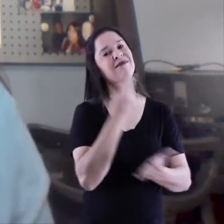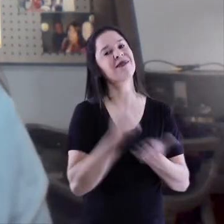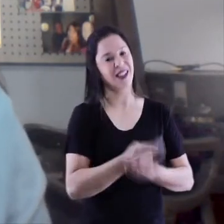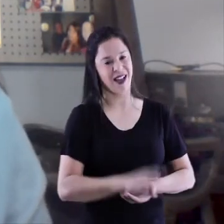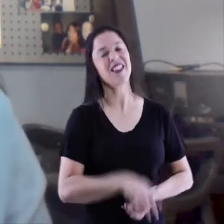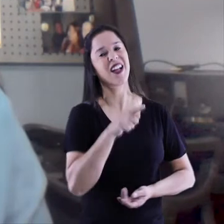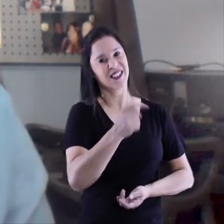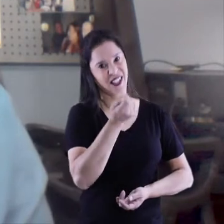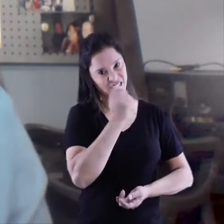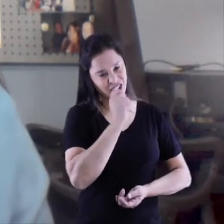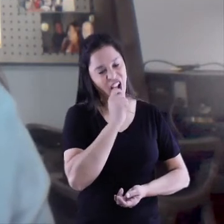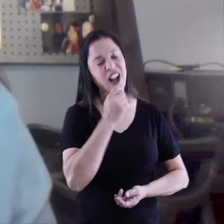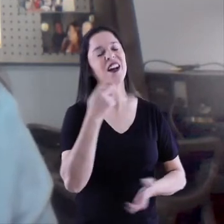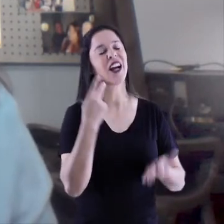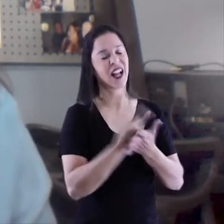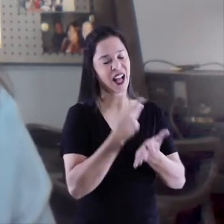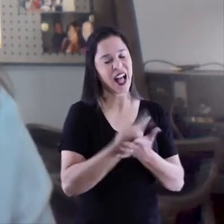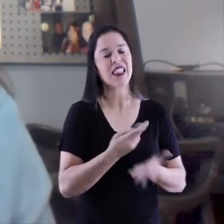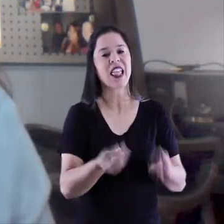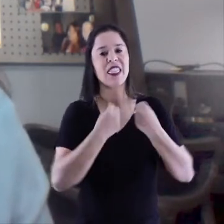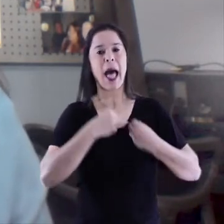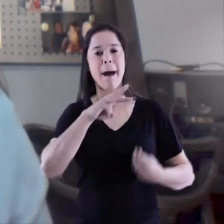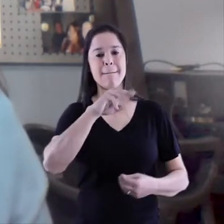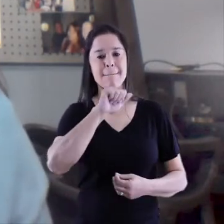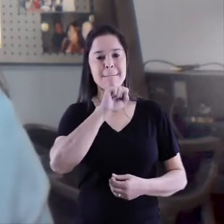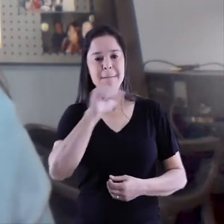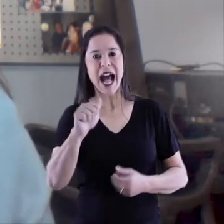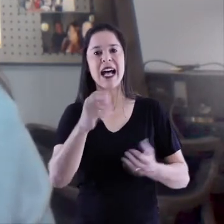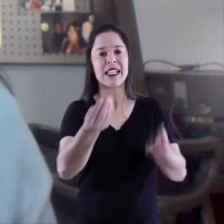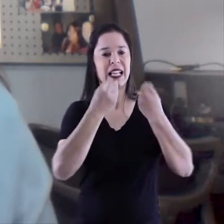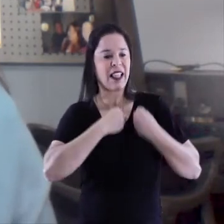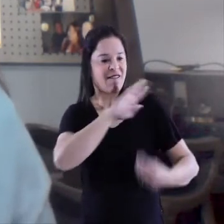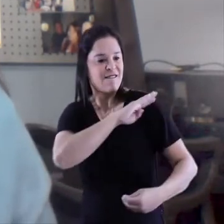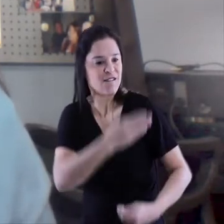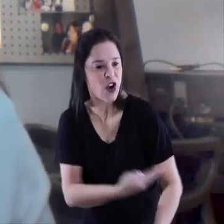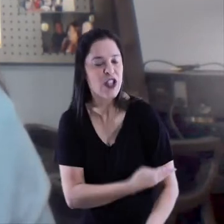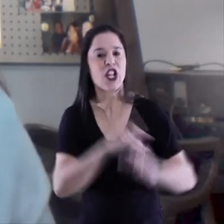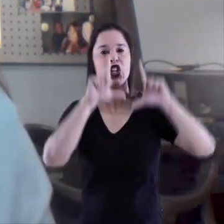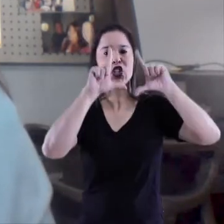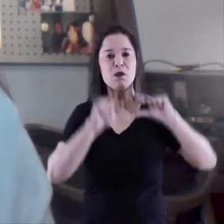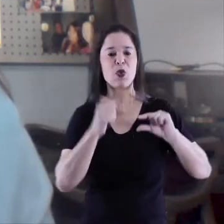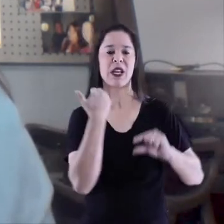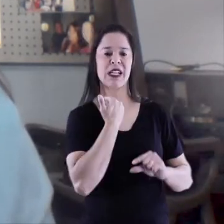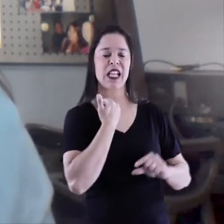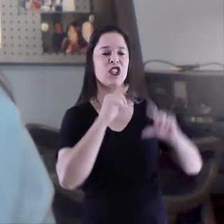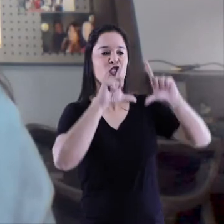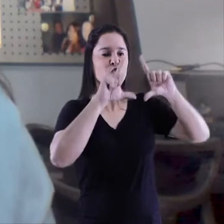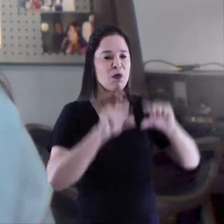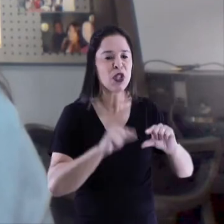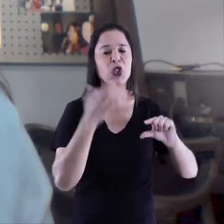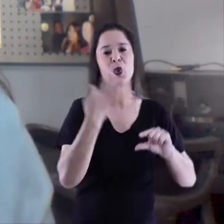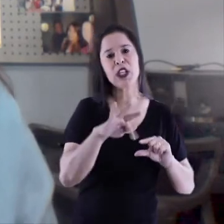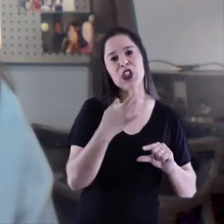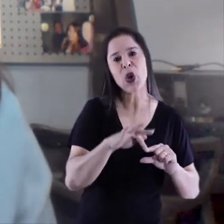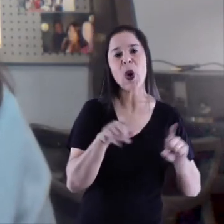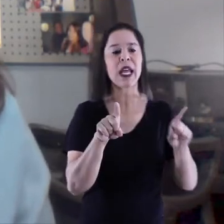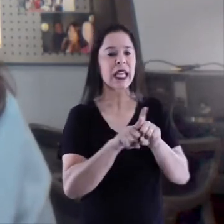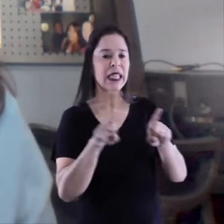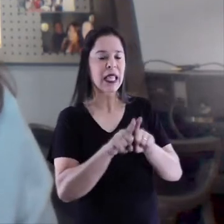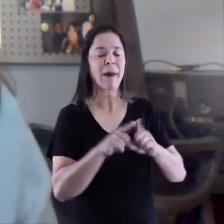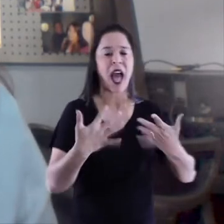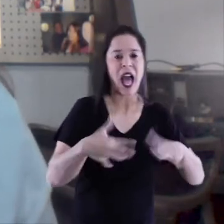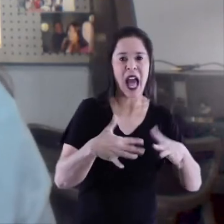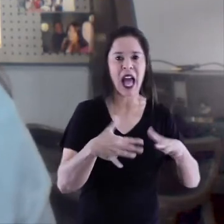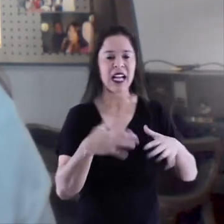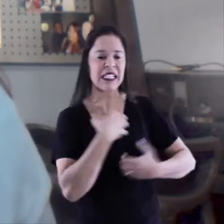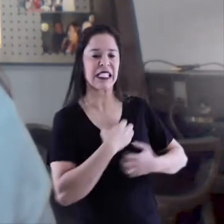Essas drogas, elas aumentam a massa muscular, a força, elas diminuem a sensação de cansaço, de dor e também o